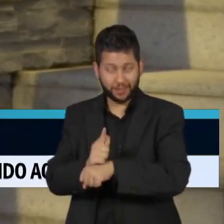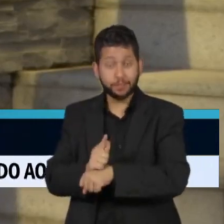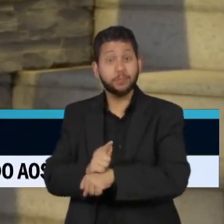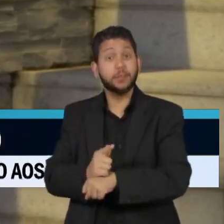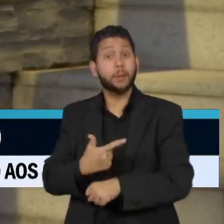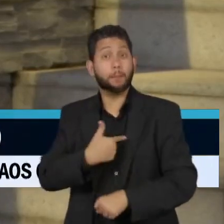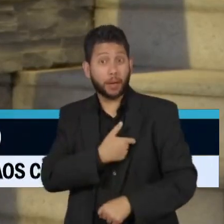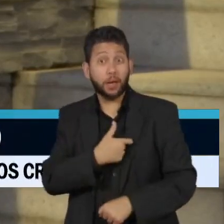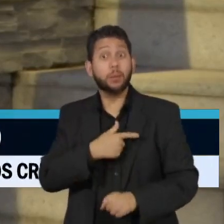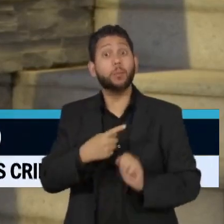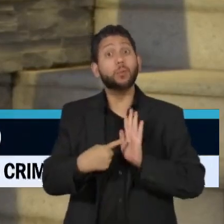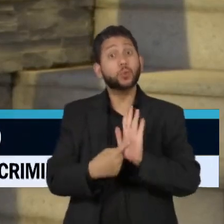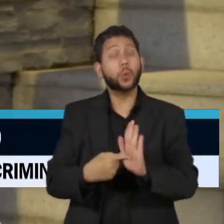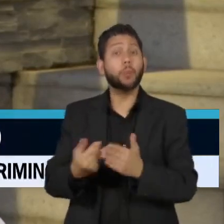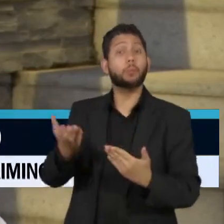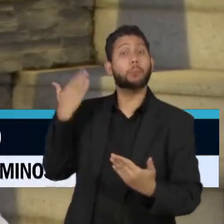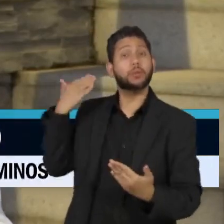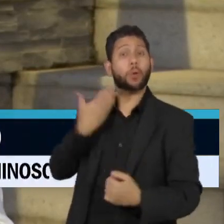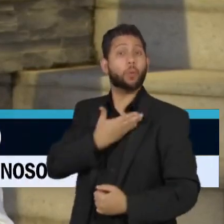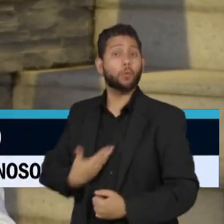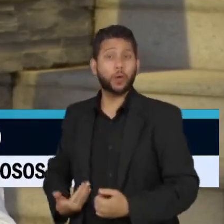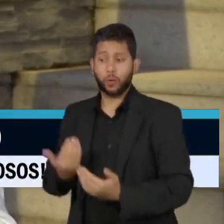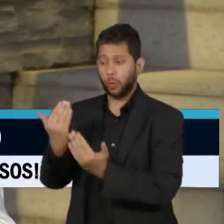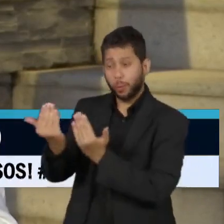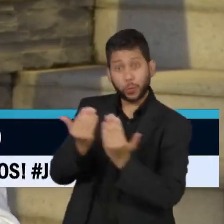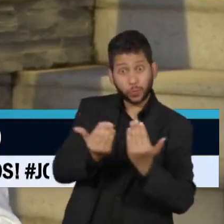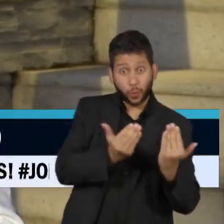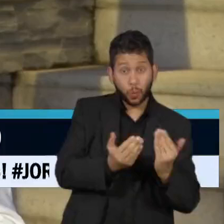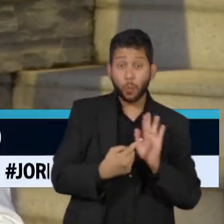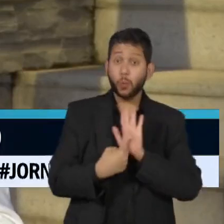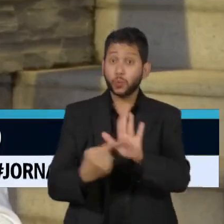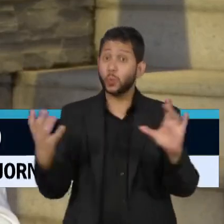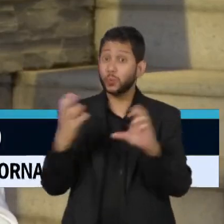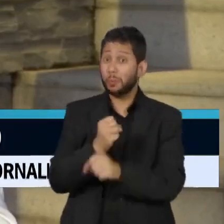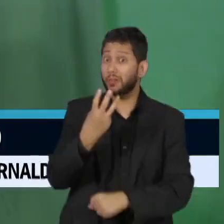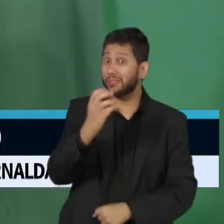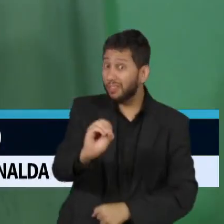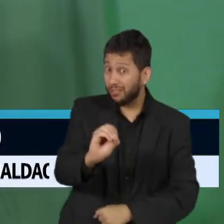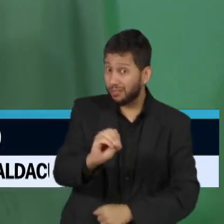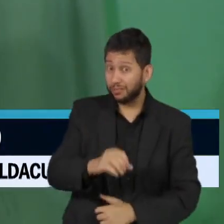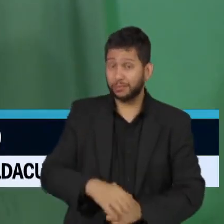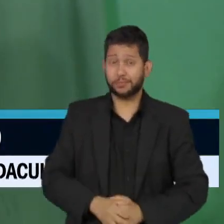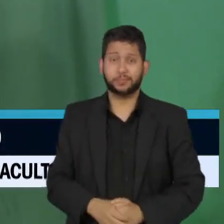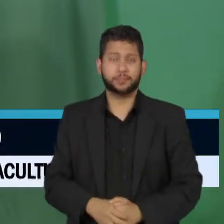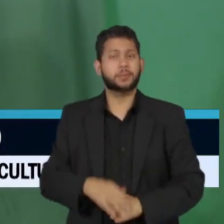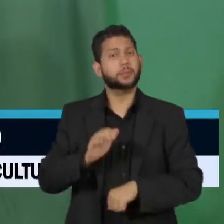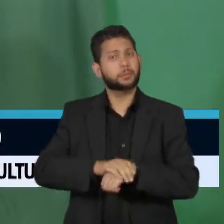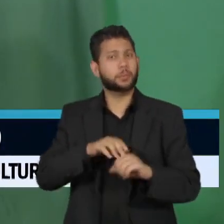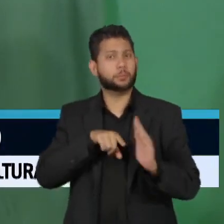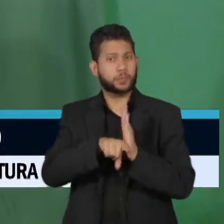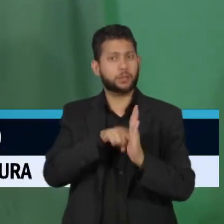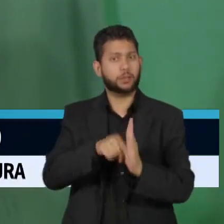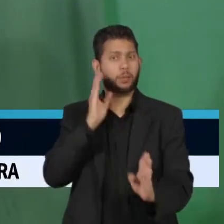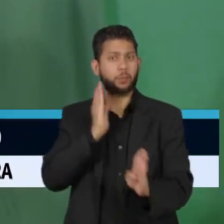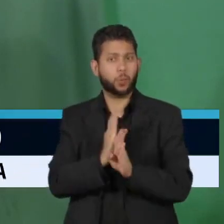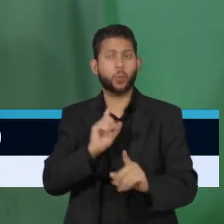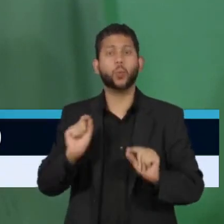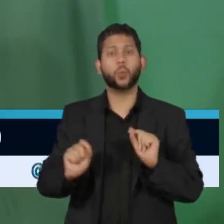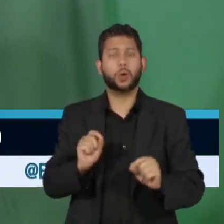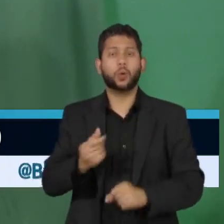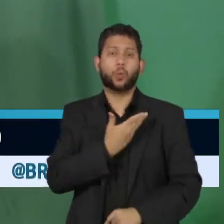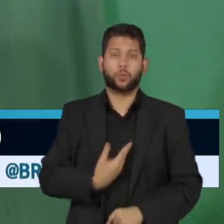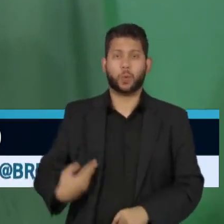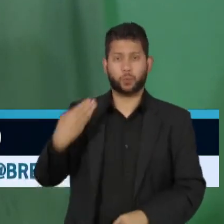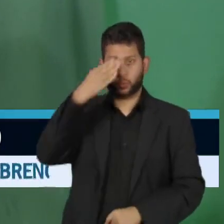gestão com os das anteriores, apontou 30 casos nos últimos quatro anos. O estudo também mostrou que o atual governo